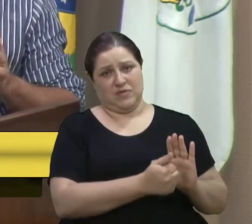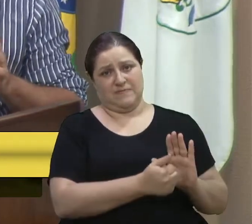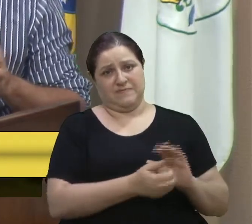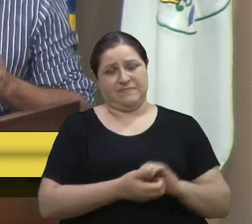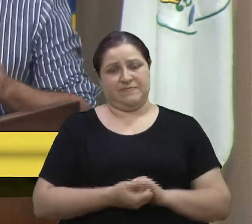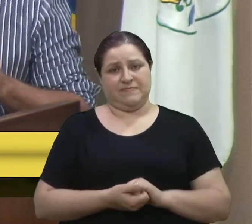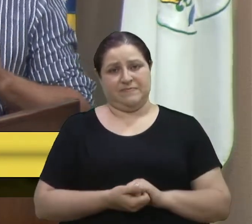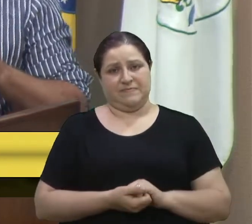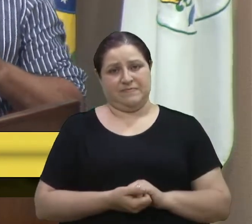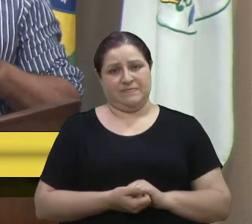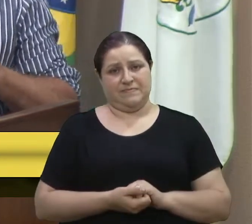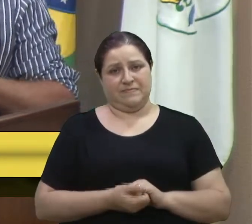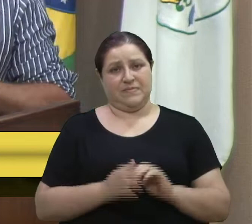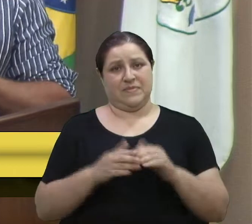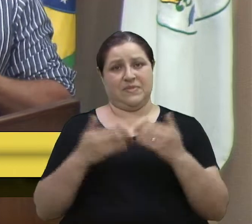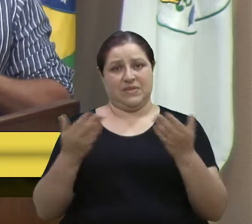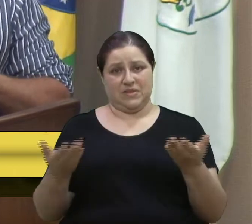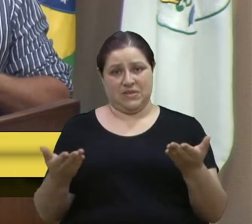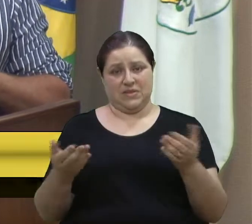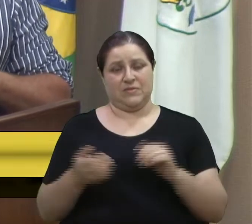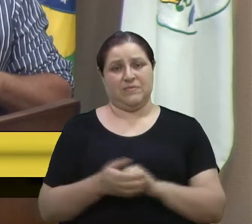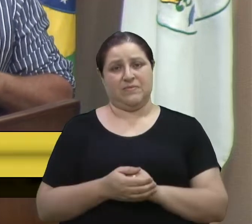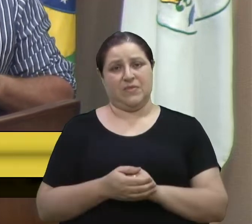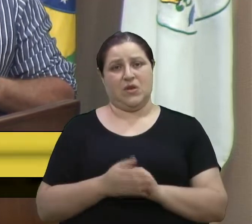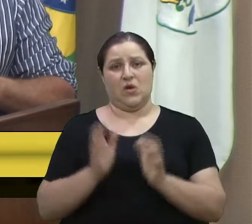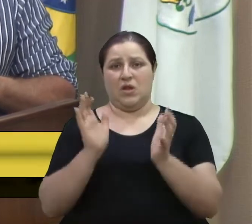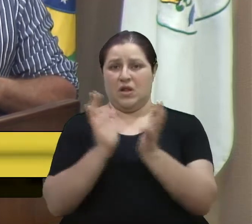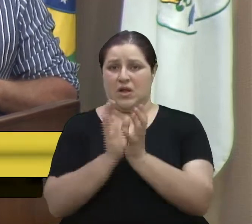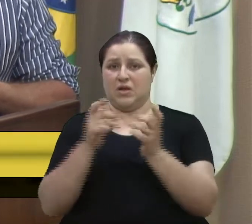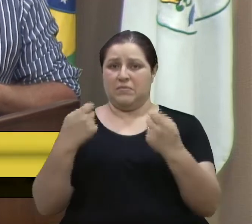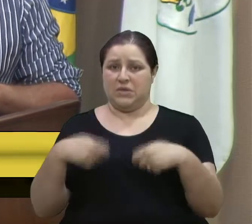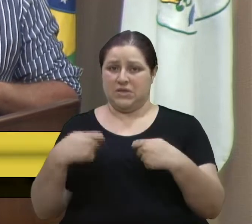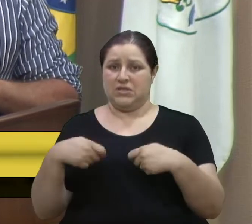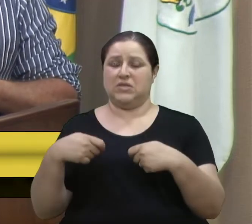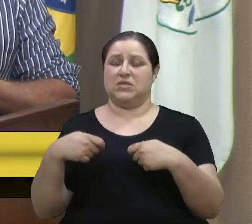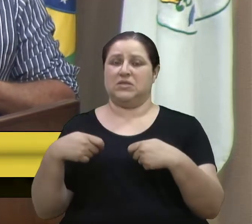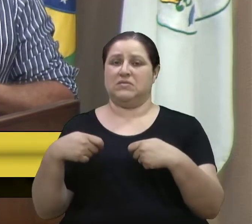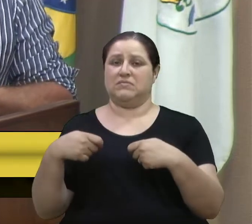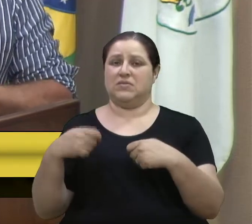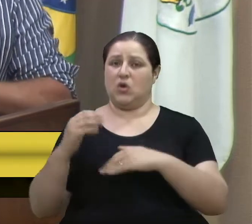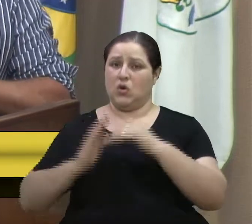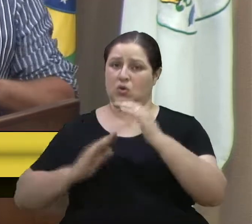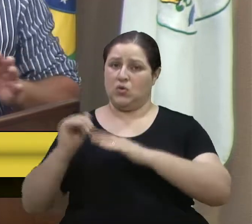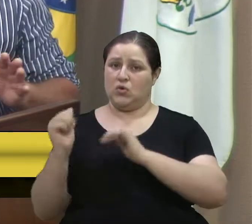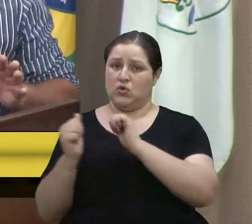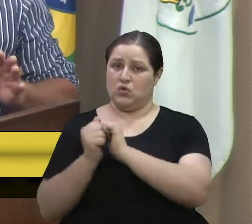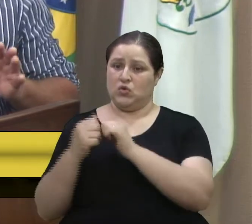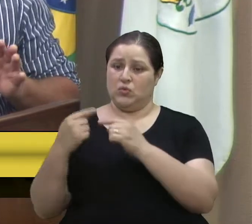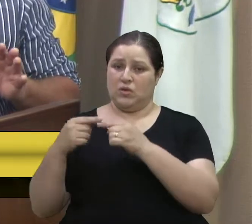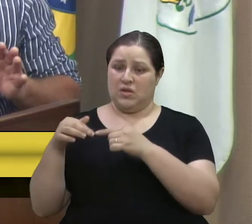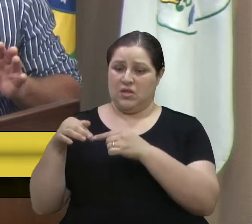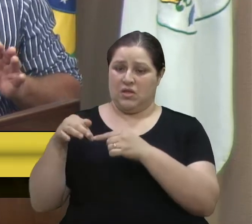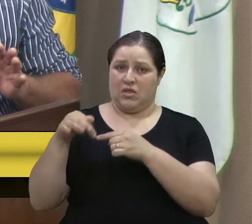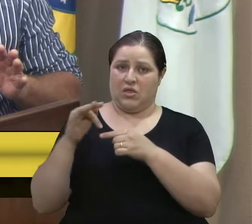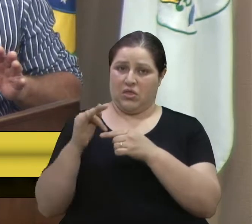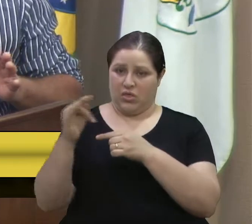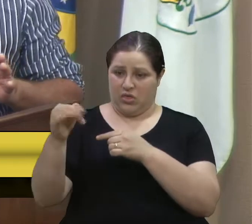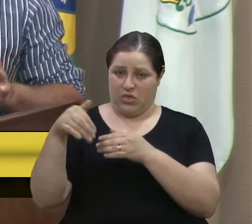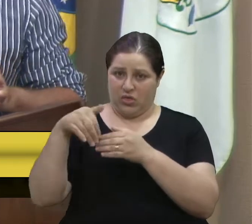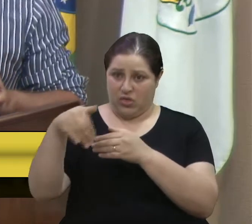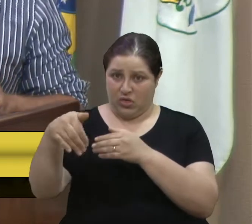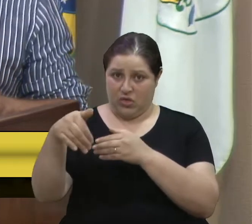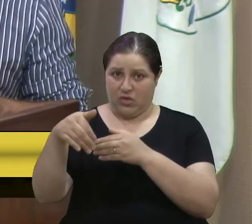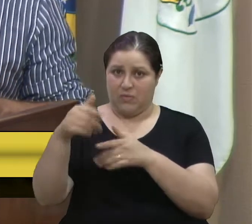Então, nobre colega, nós precisamos construir juntos. Se não, adiante, logo adiante nós vamos ter problemas de novo.